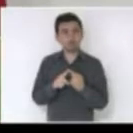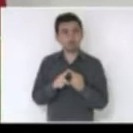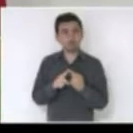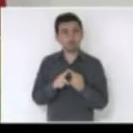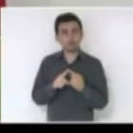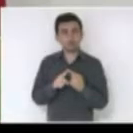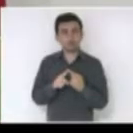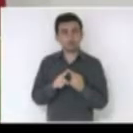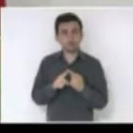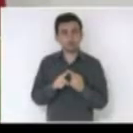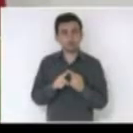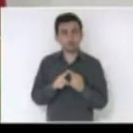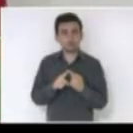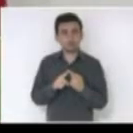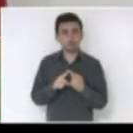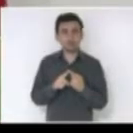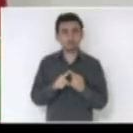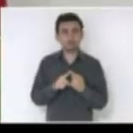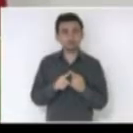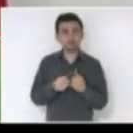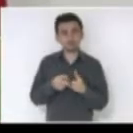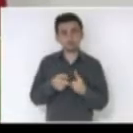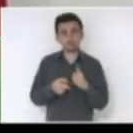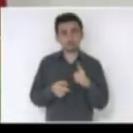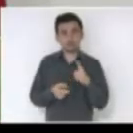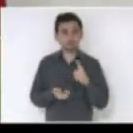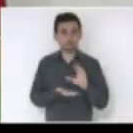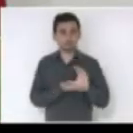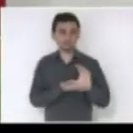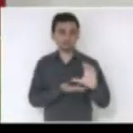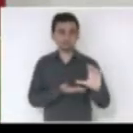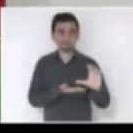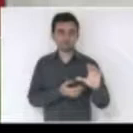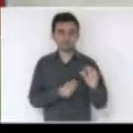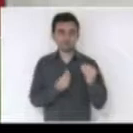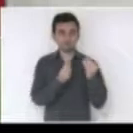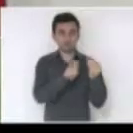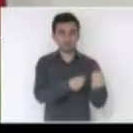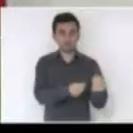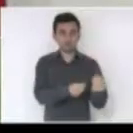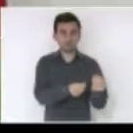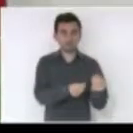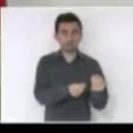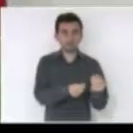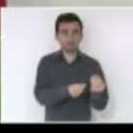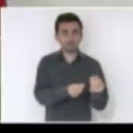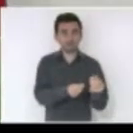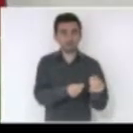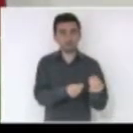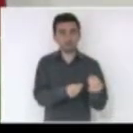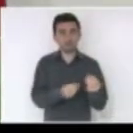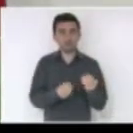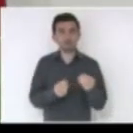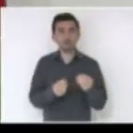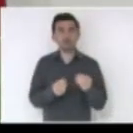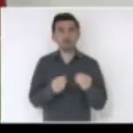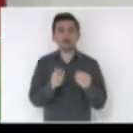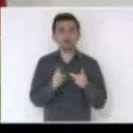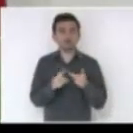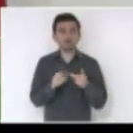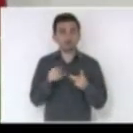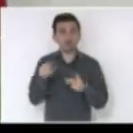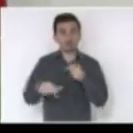depois que licita, ela é empenhada. Aí, quando o sujeito entrega o